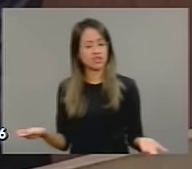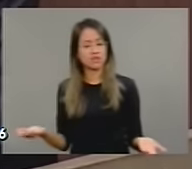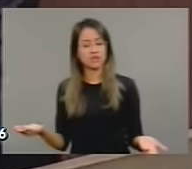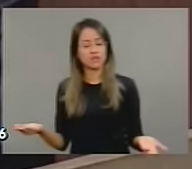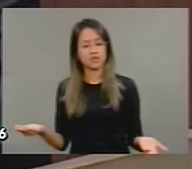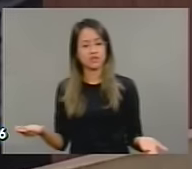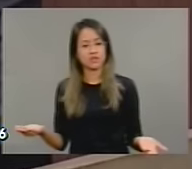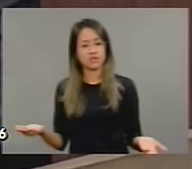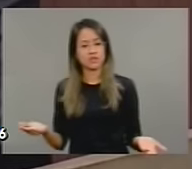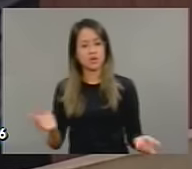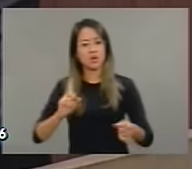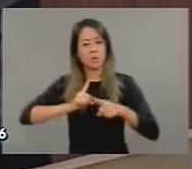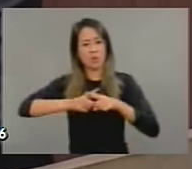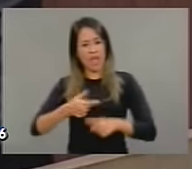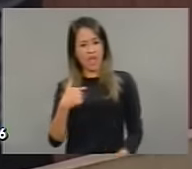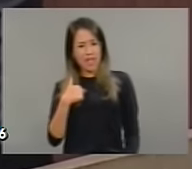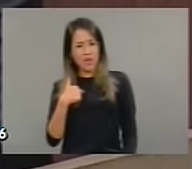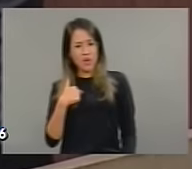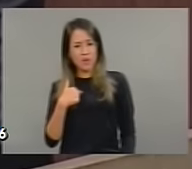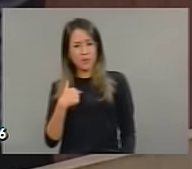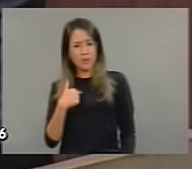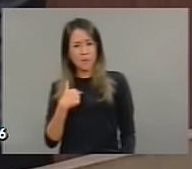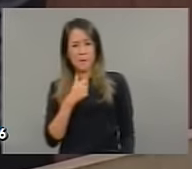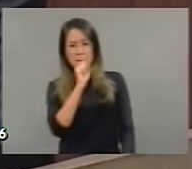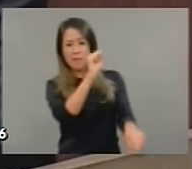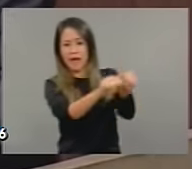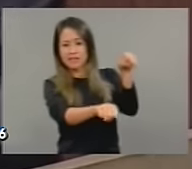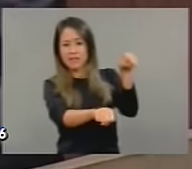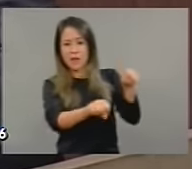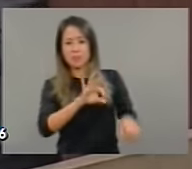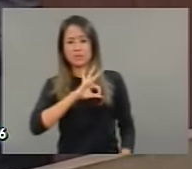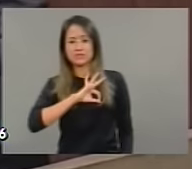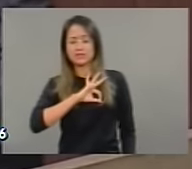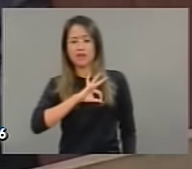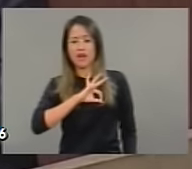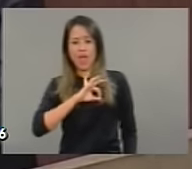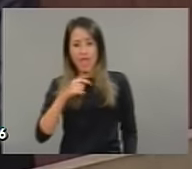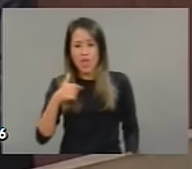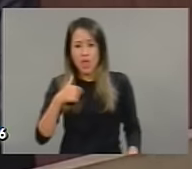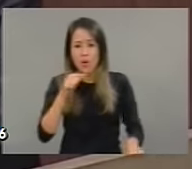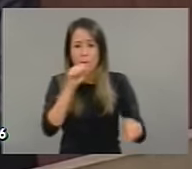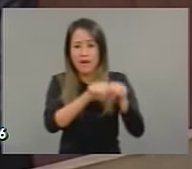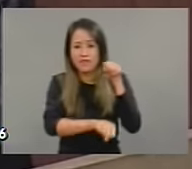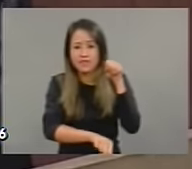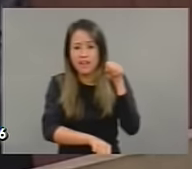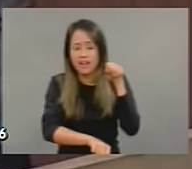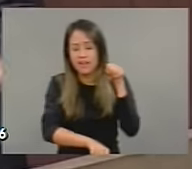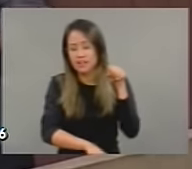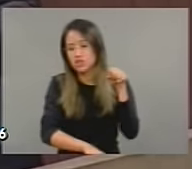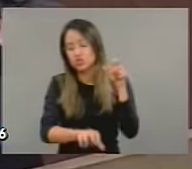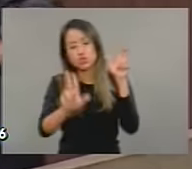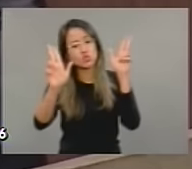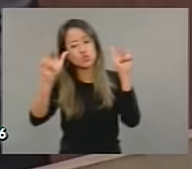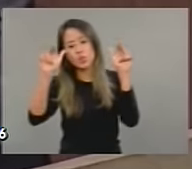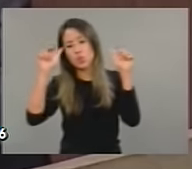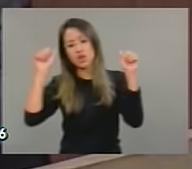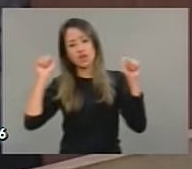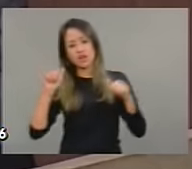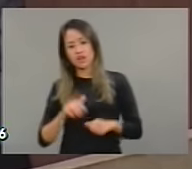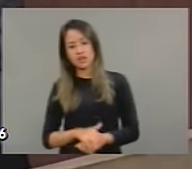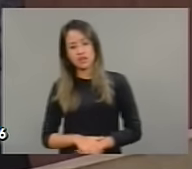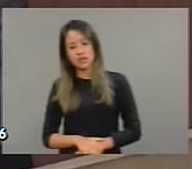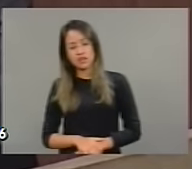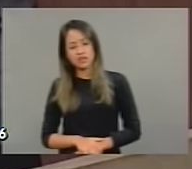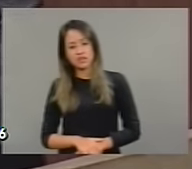o assassinato de reputação? Obviamente, não interessa a democracia, não interessa ao